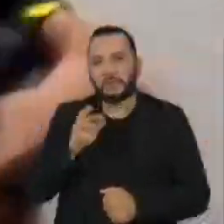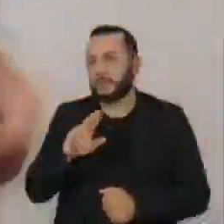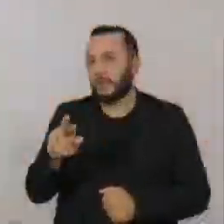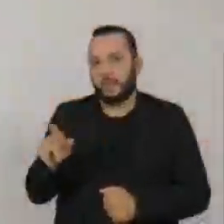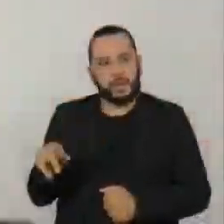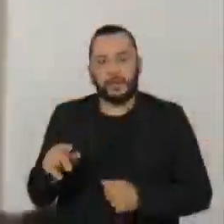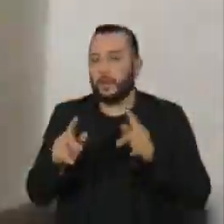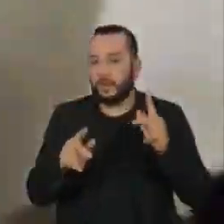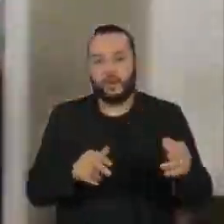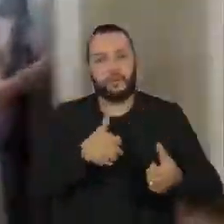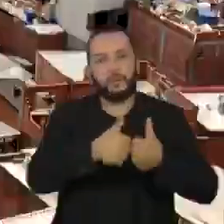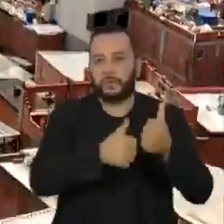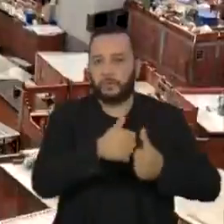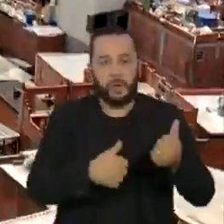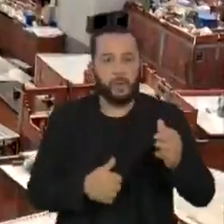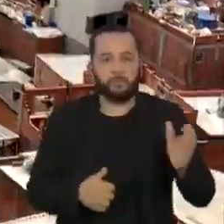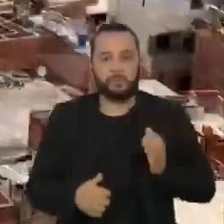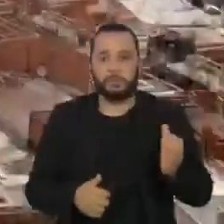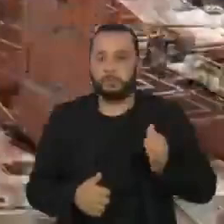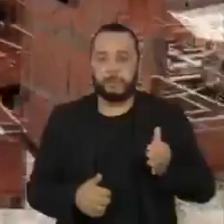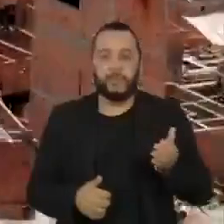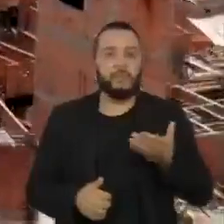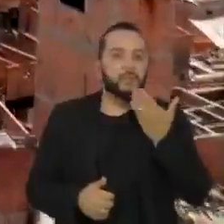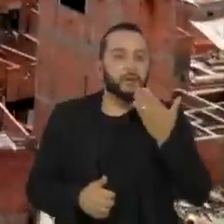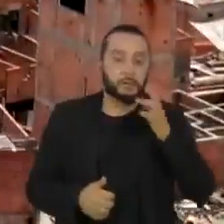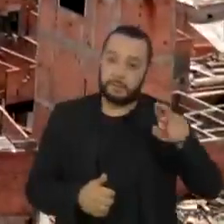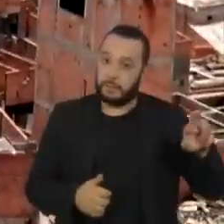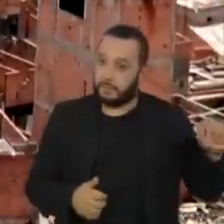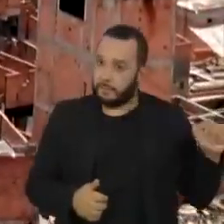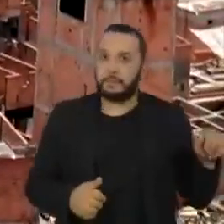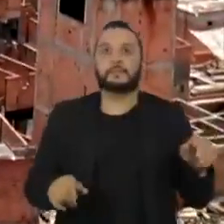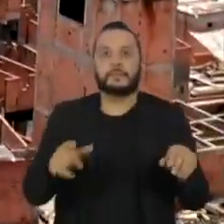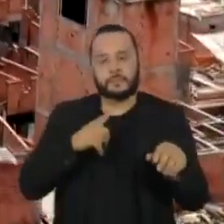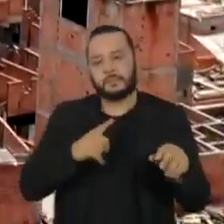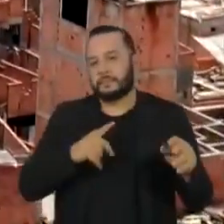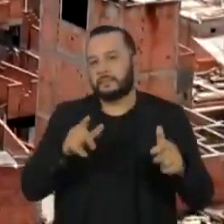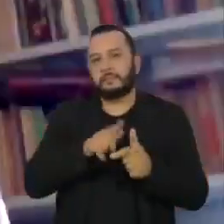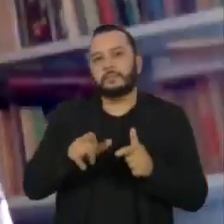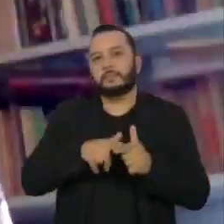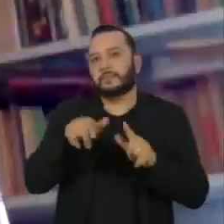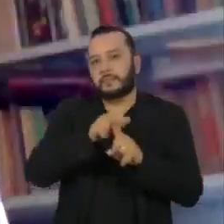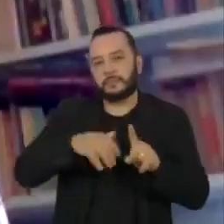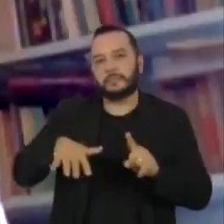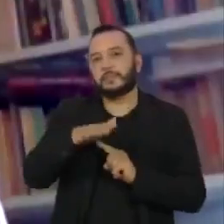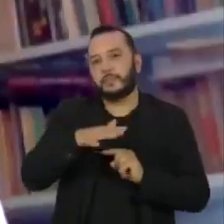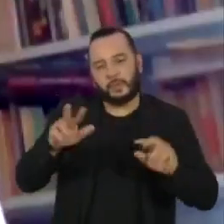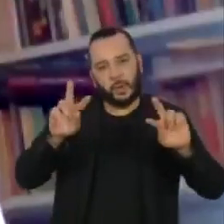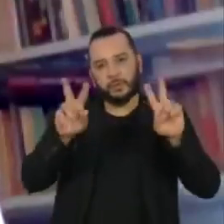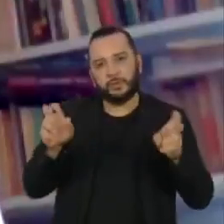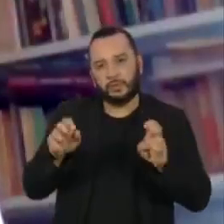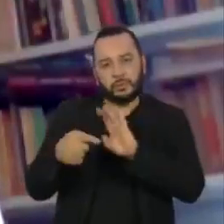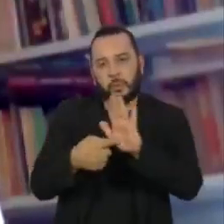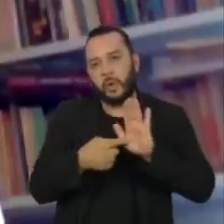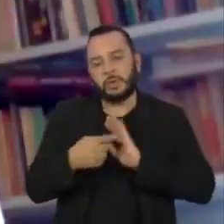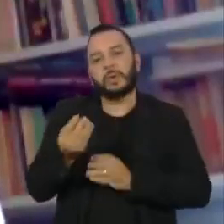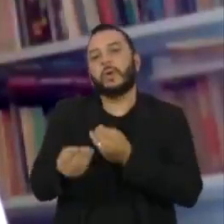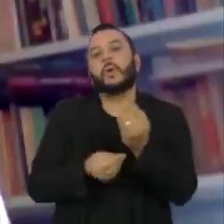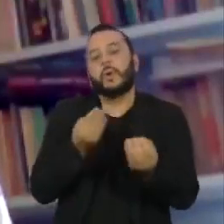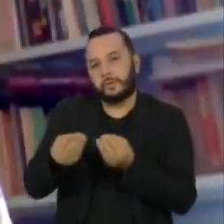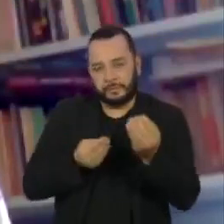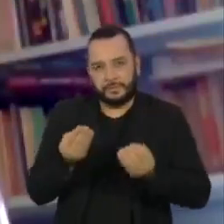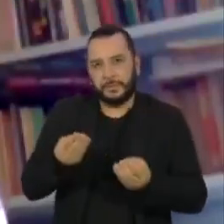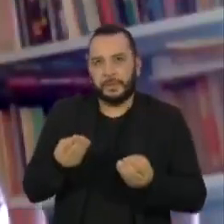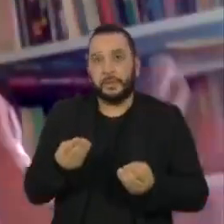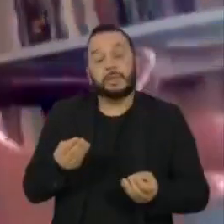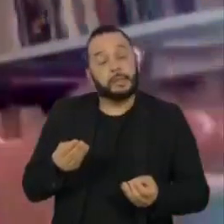não é nos gramados. E é aí onde os problemas sociais que envolvem esses assuntos aparecem. A gente pode olhar isso como uma